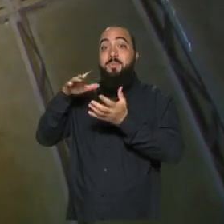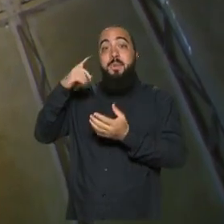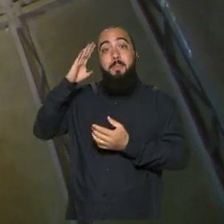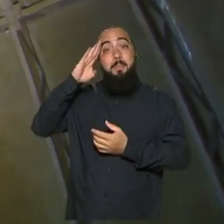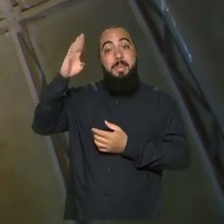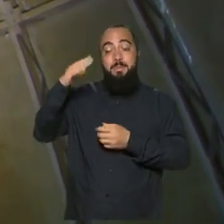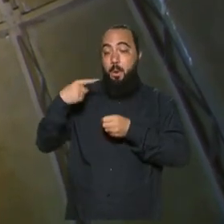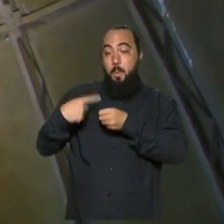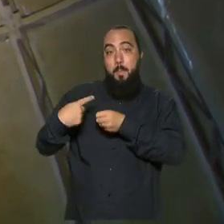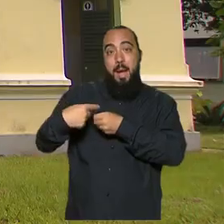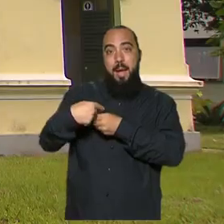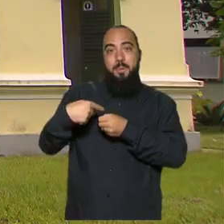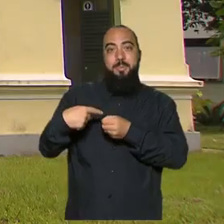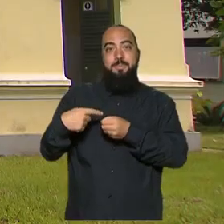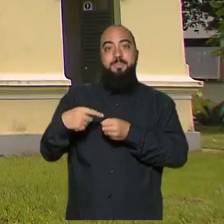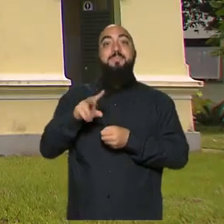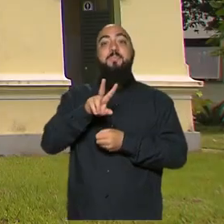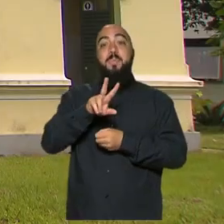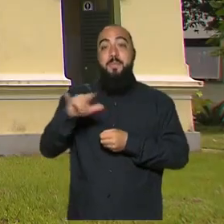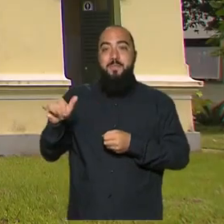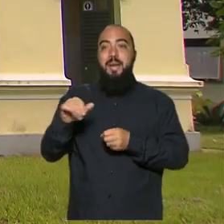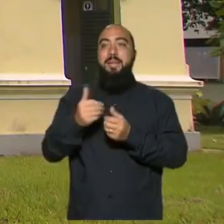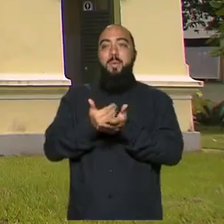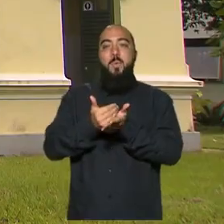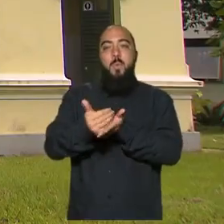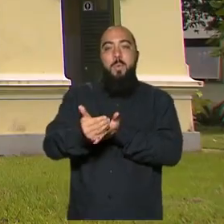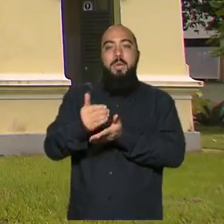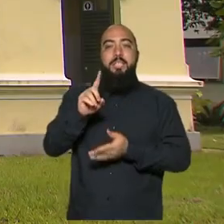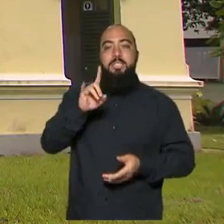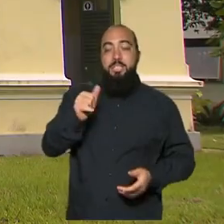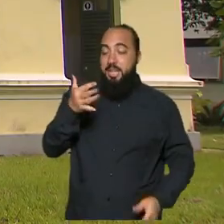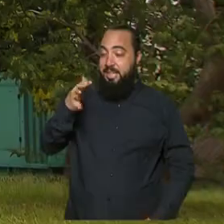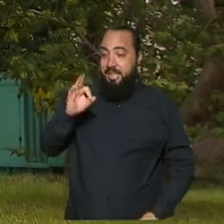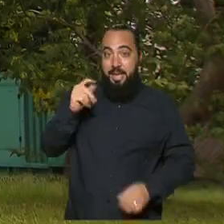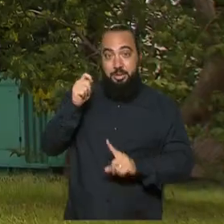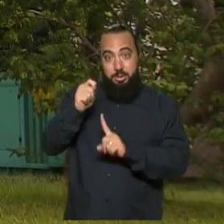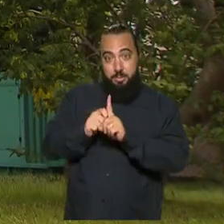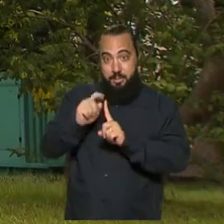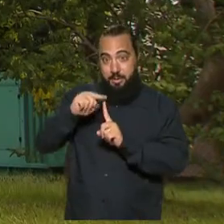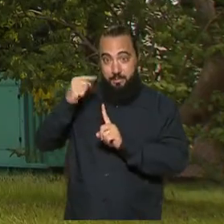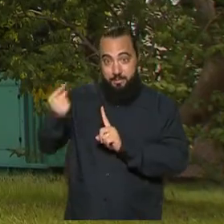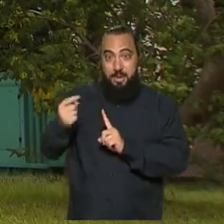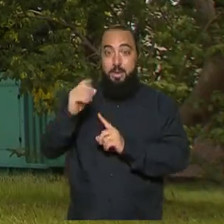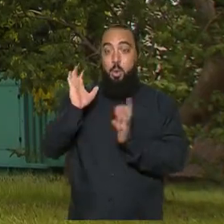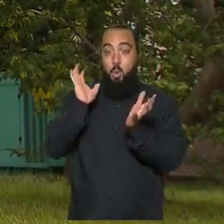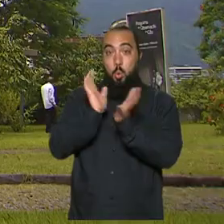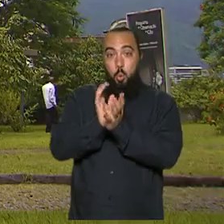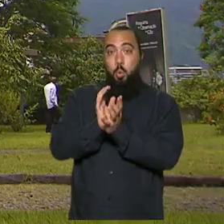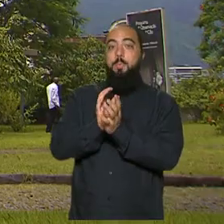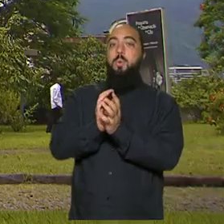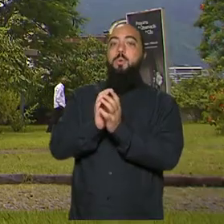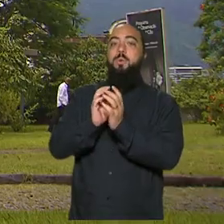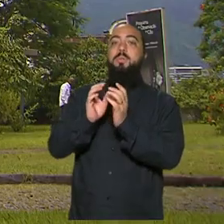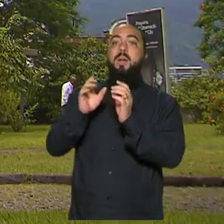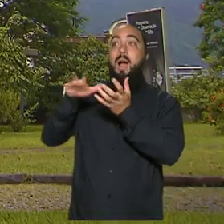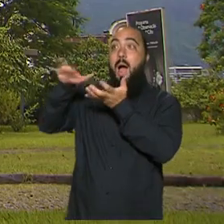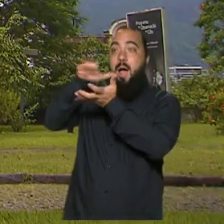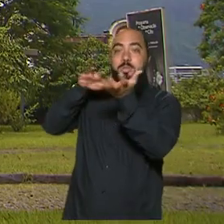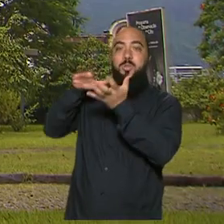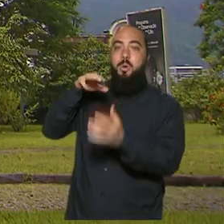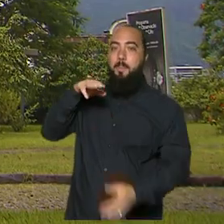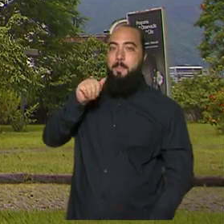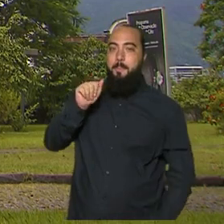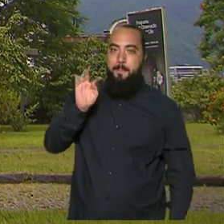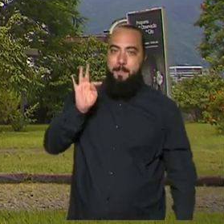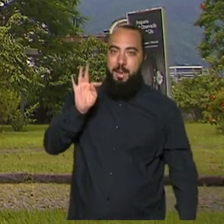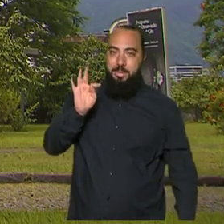gente vai inaugurar, provavelmente no dia 10 do mês que vem, o Clube de Astronomia do Mast. Exatamente por isso, porque